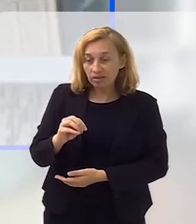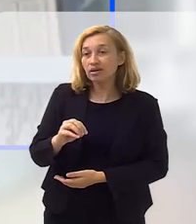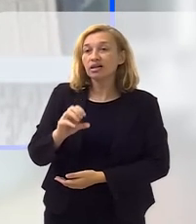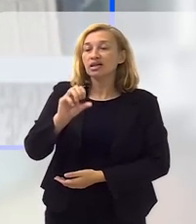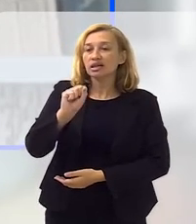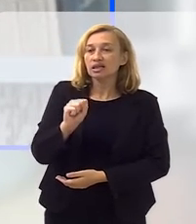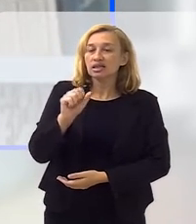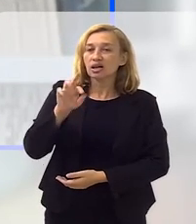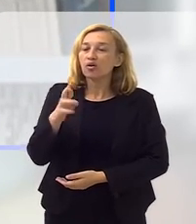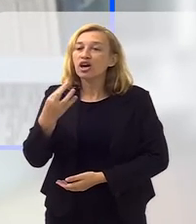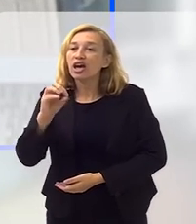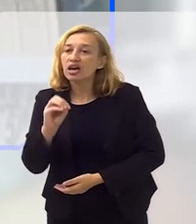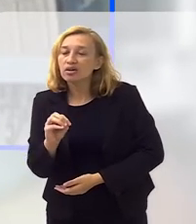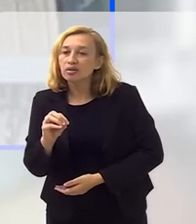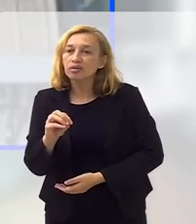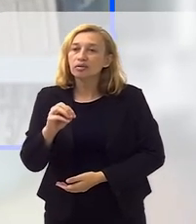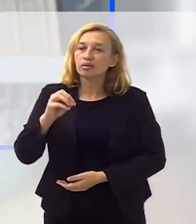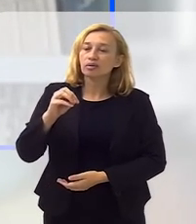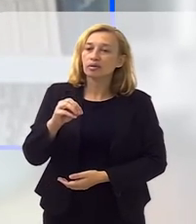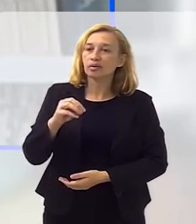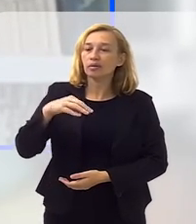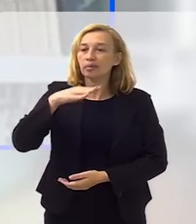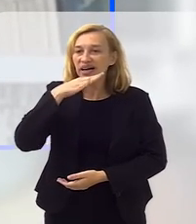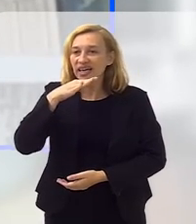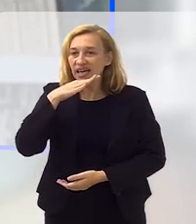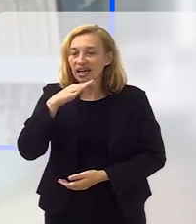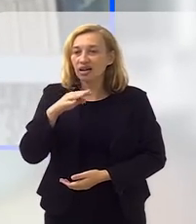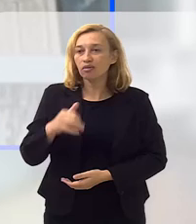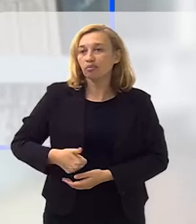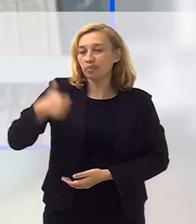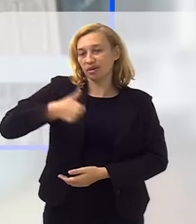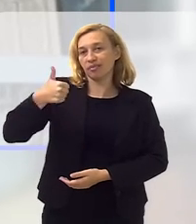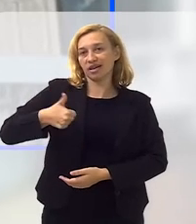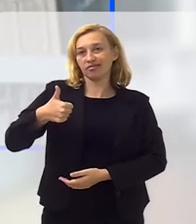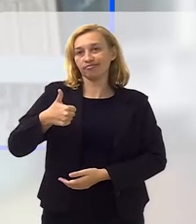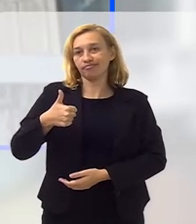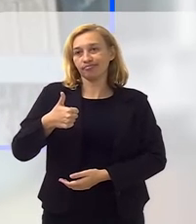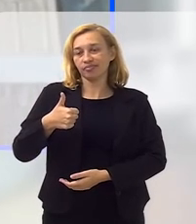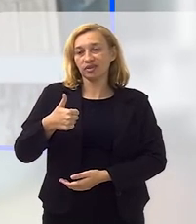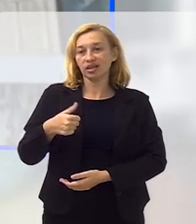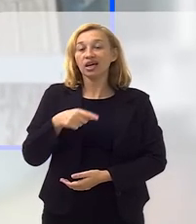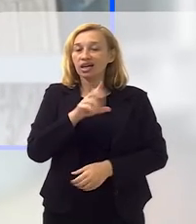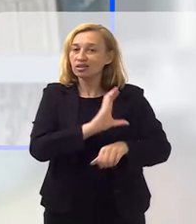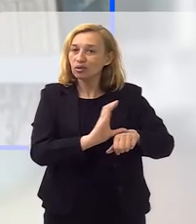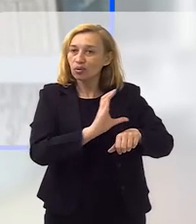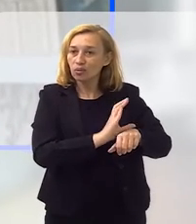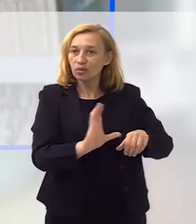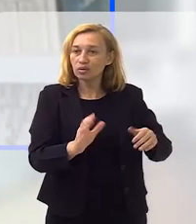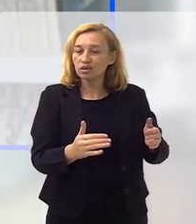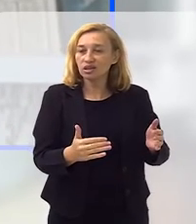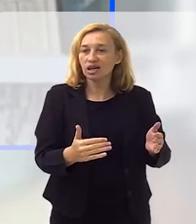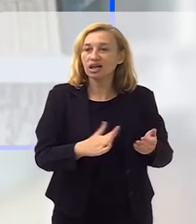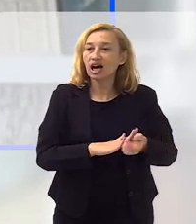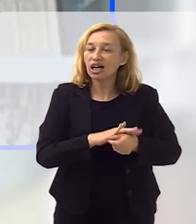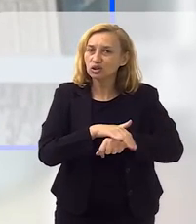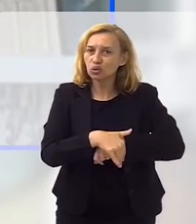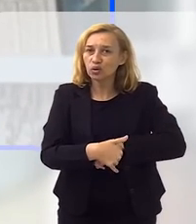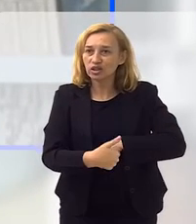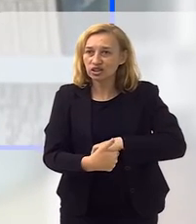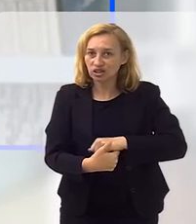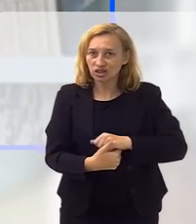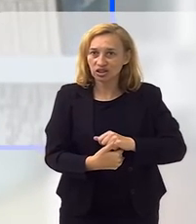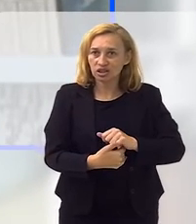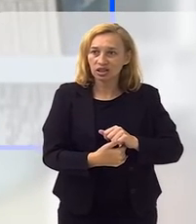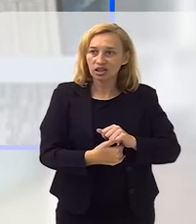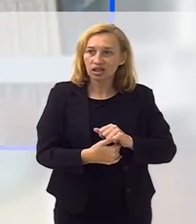Portela, Mangueira, Salgueiro, as grandes escolas, isso, Dona Ivone foi a primeira. E ali no concurso, até a